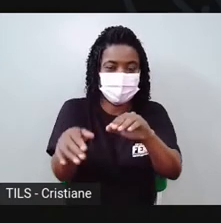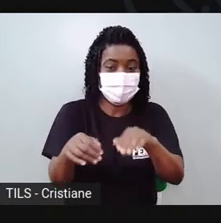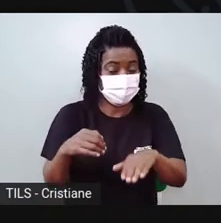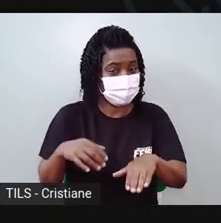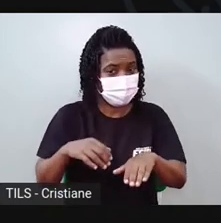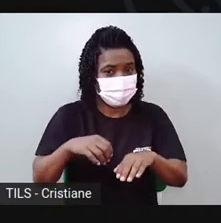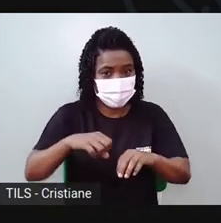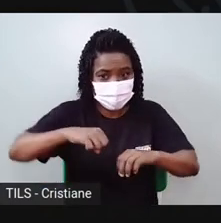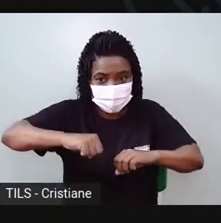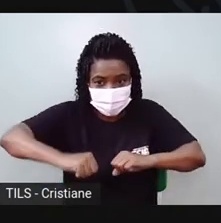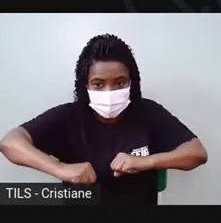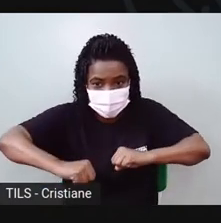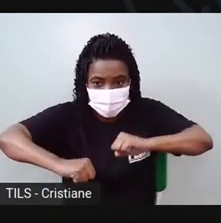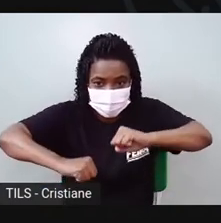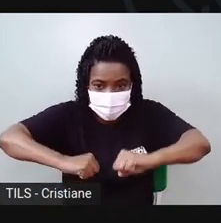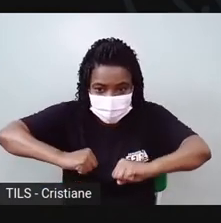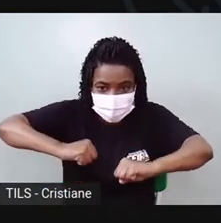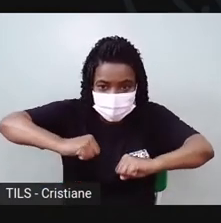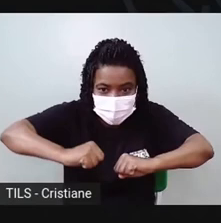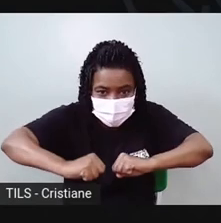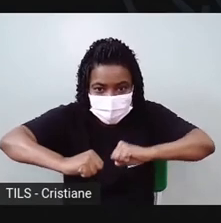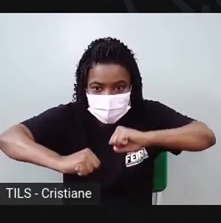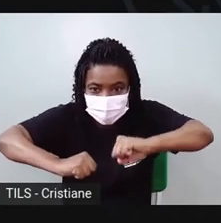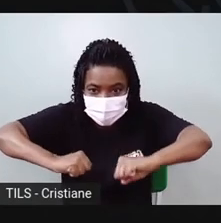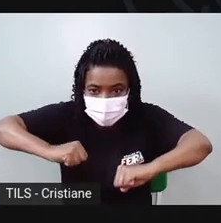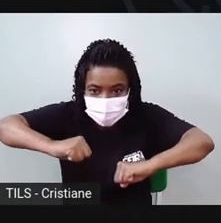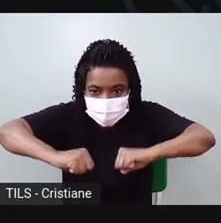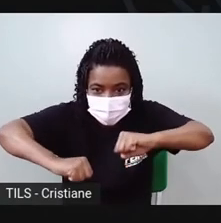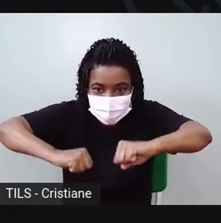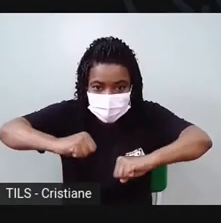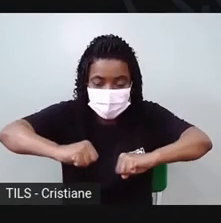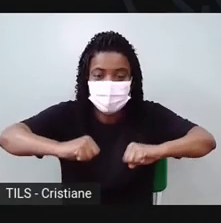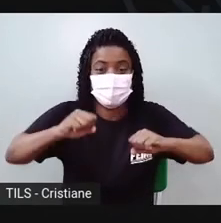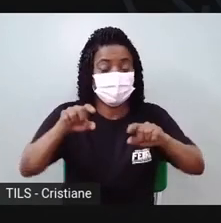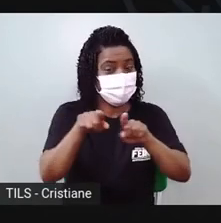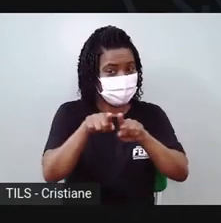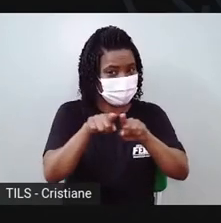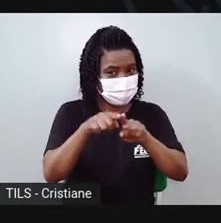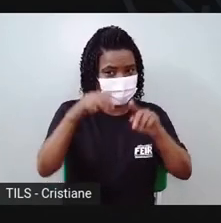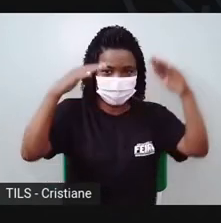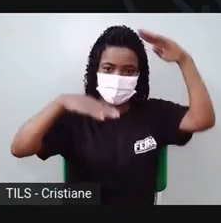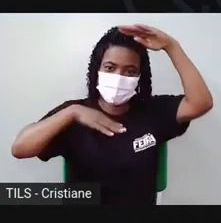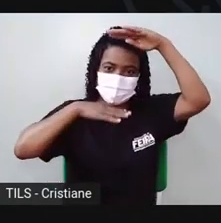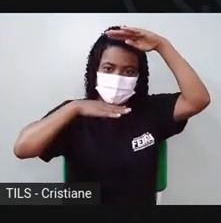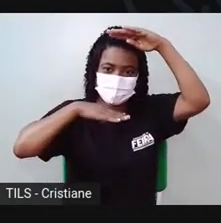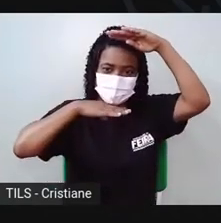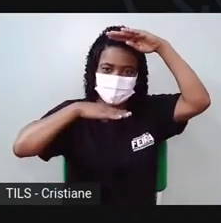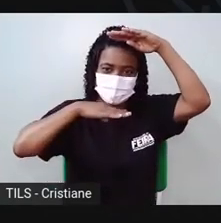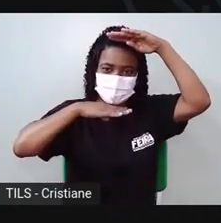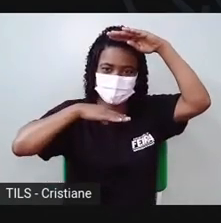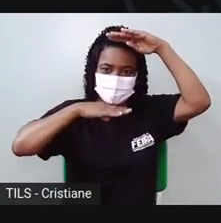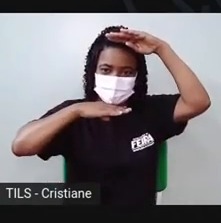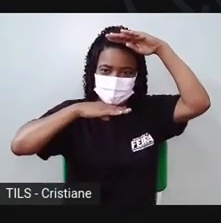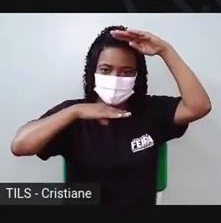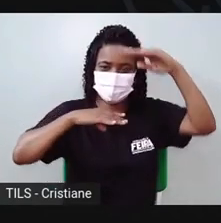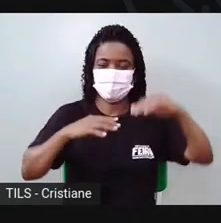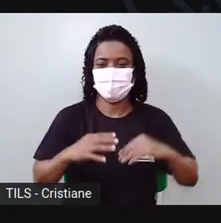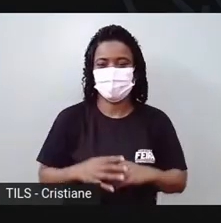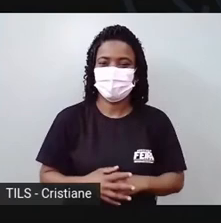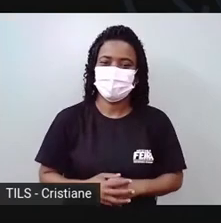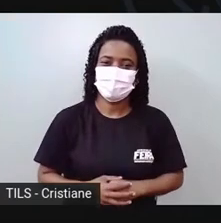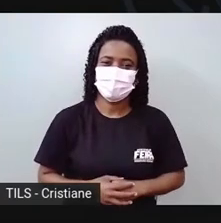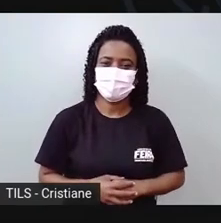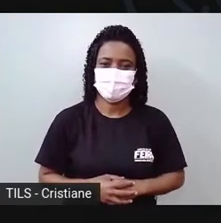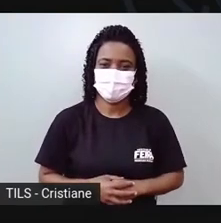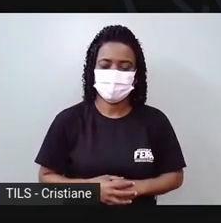para a outra mãozinha e para a cabecinha da tartaruga. Então, bora lá modelar a cabecinha